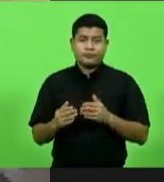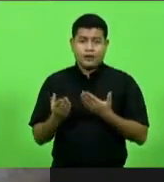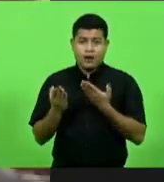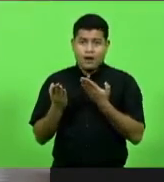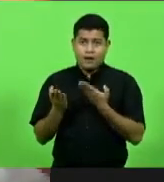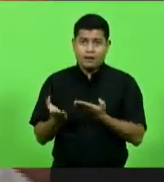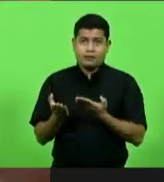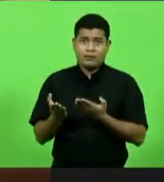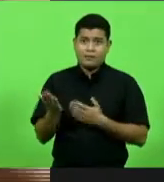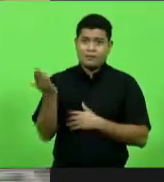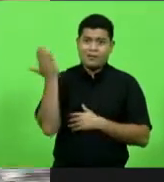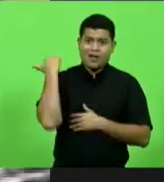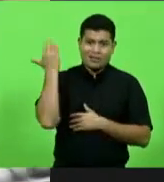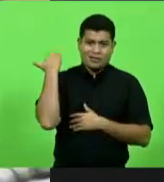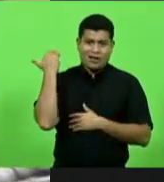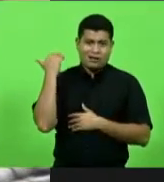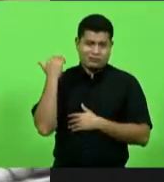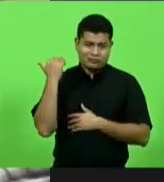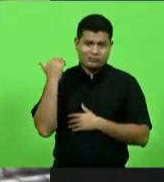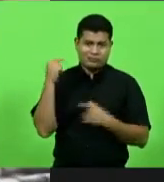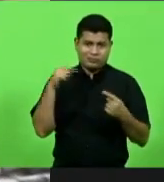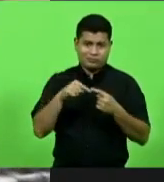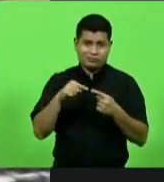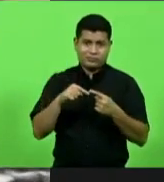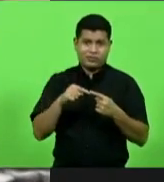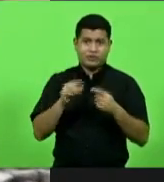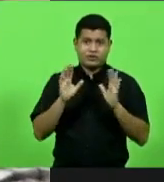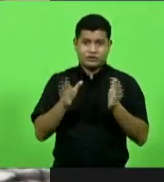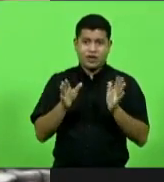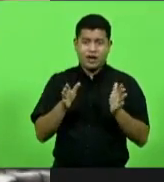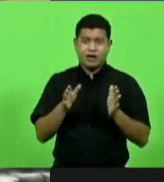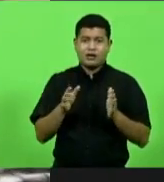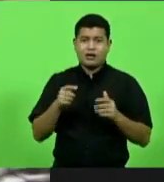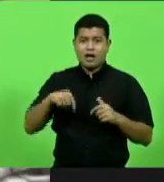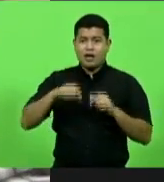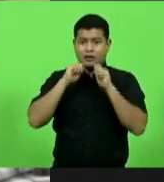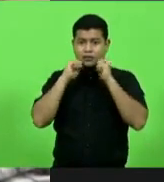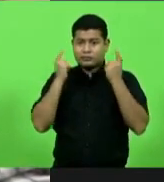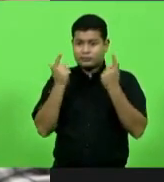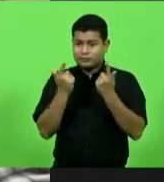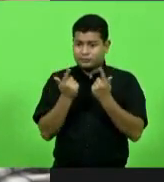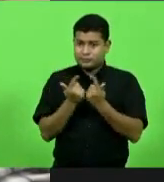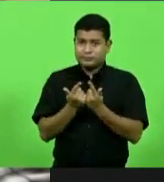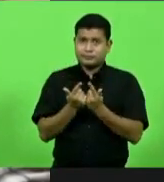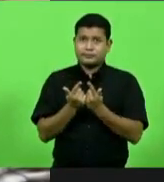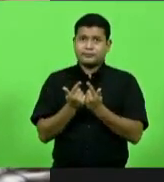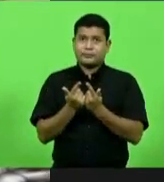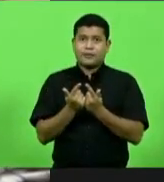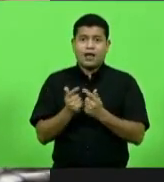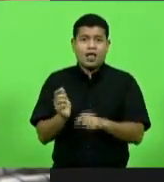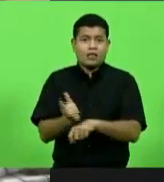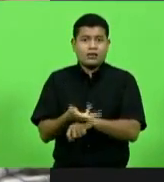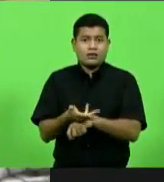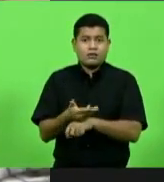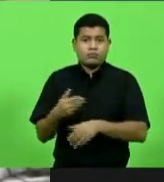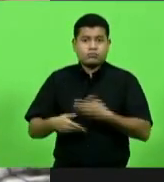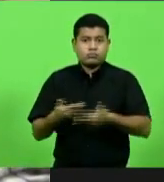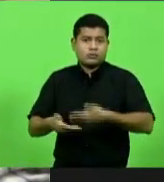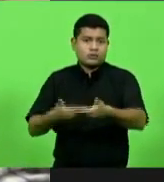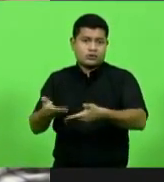ao passado, o que passou. Já foi dito isso, a Assembleia Legislativa acelerou o processo